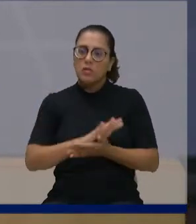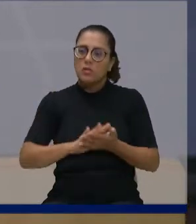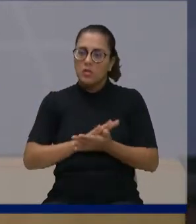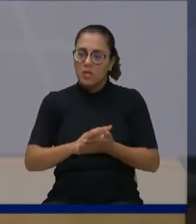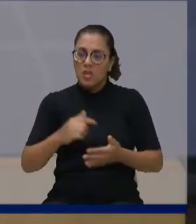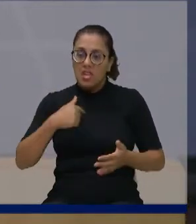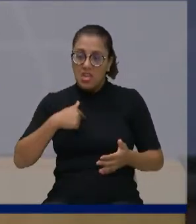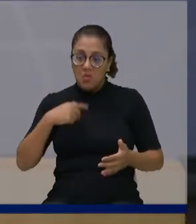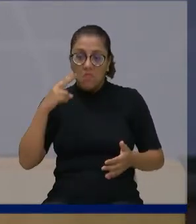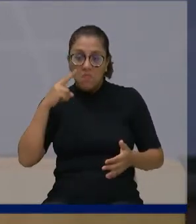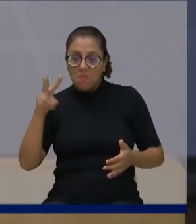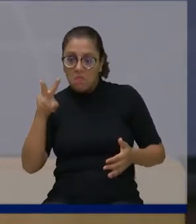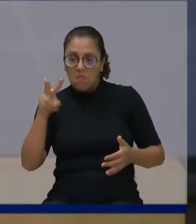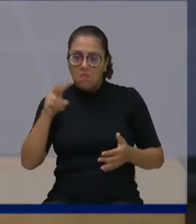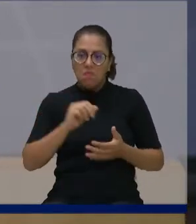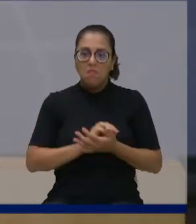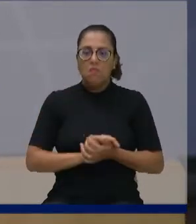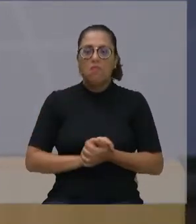É isso. Muito obrigado.